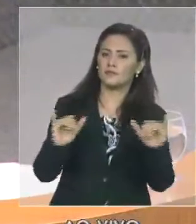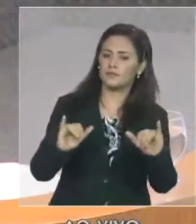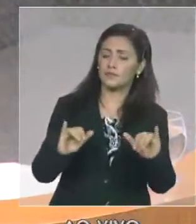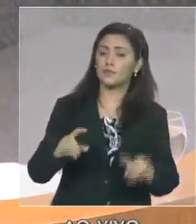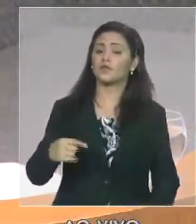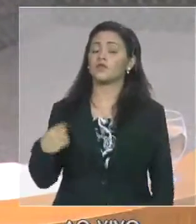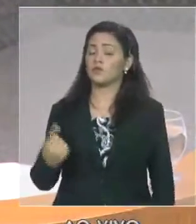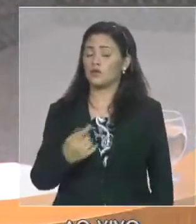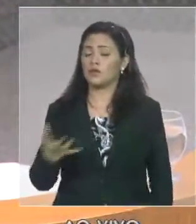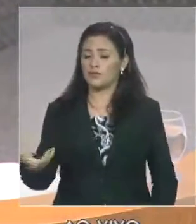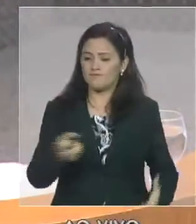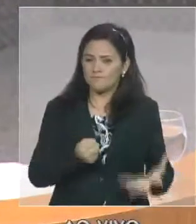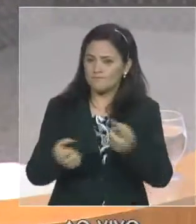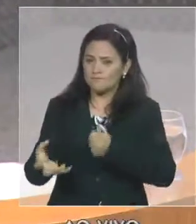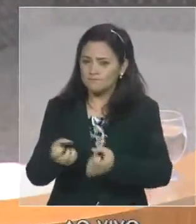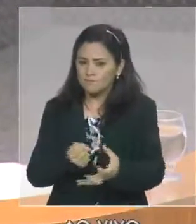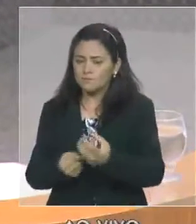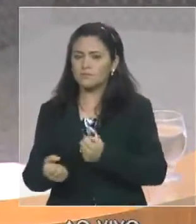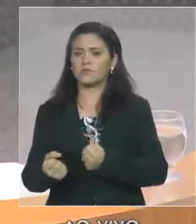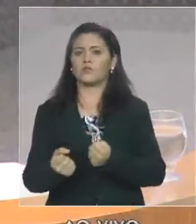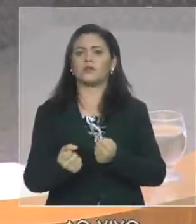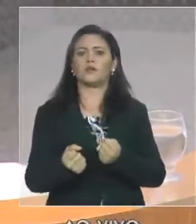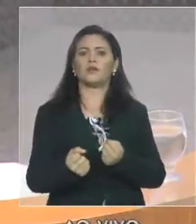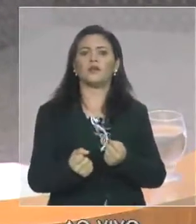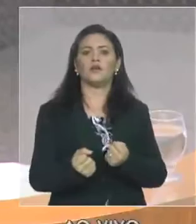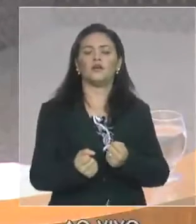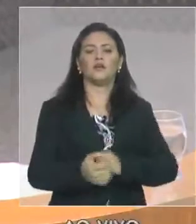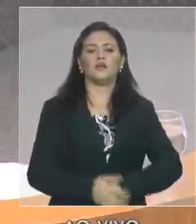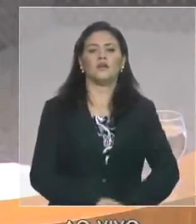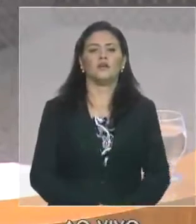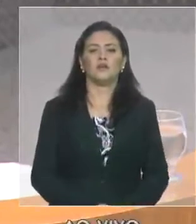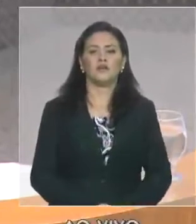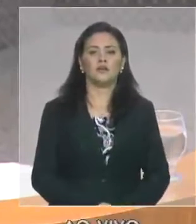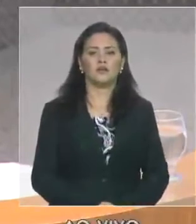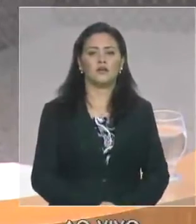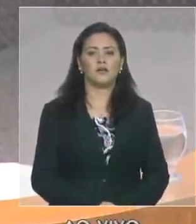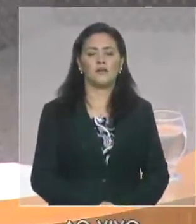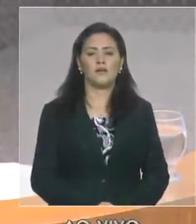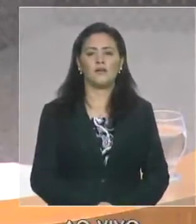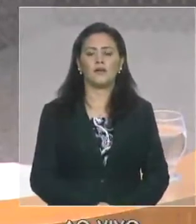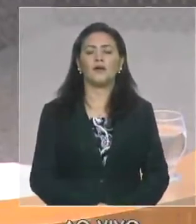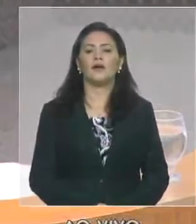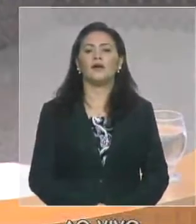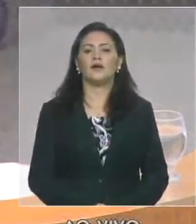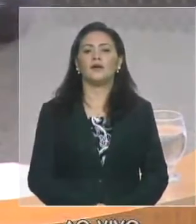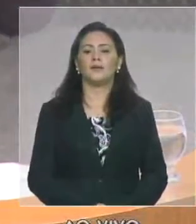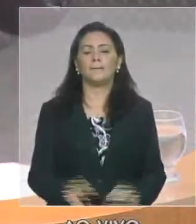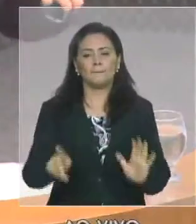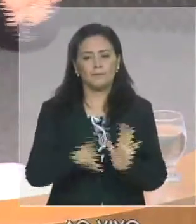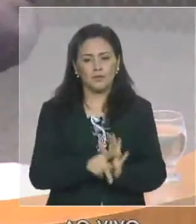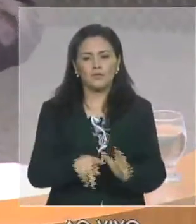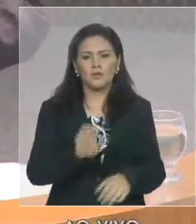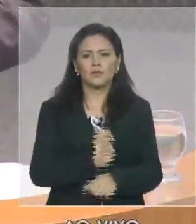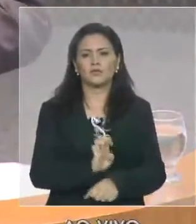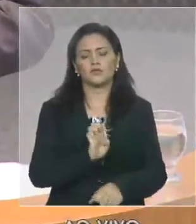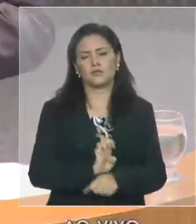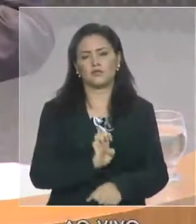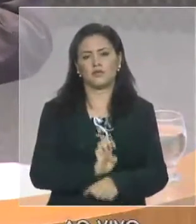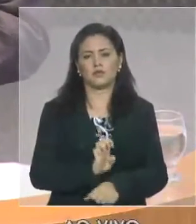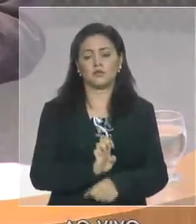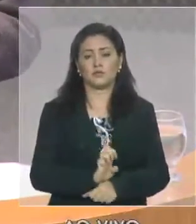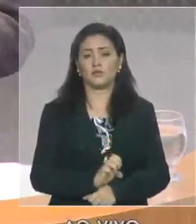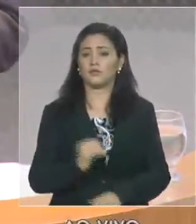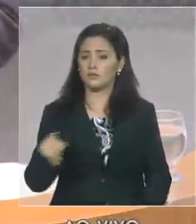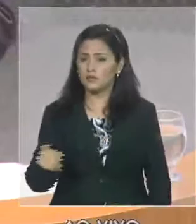estadual, da arrecadação própria. E faço questão a excelentíssimos parlamentares que aqui se encontram, sublinhar isto, porque